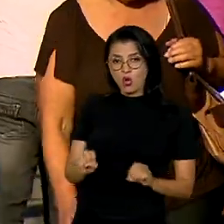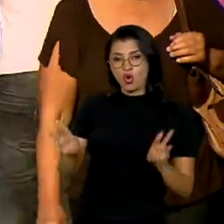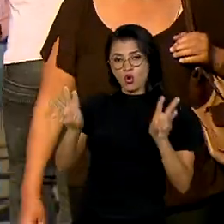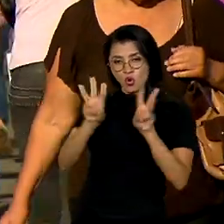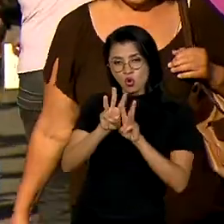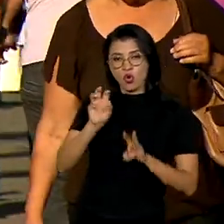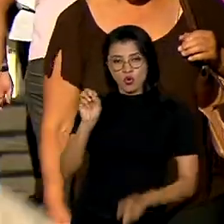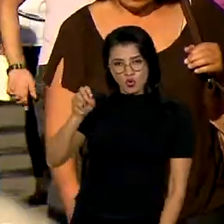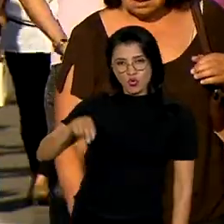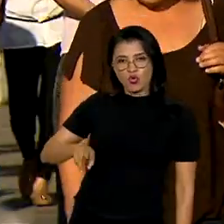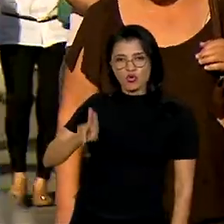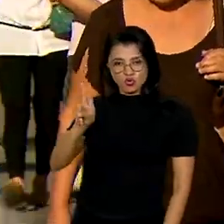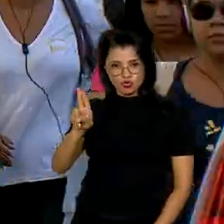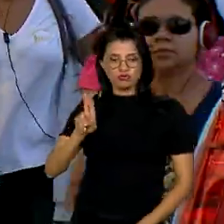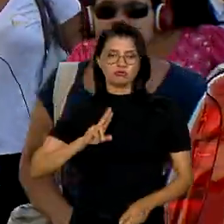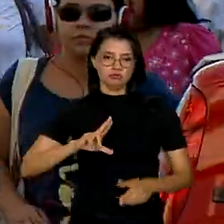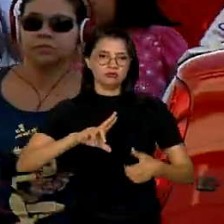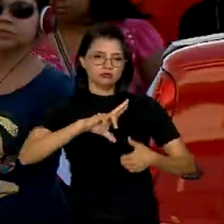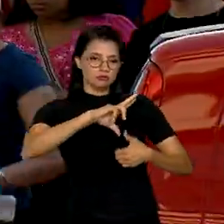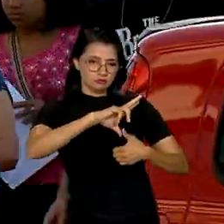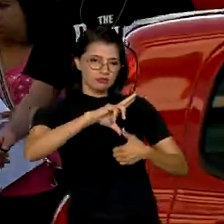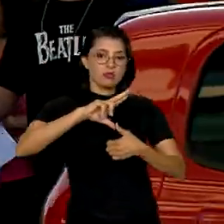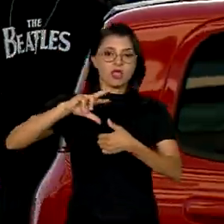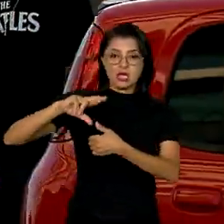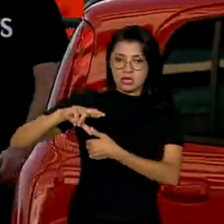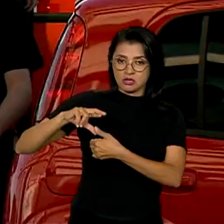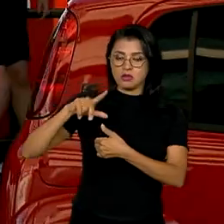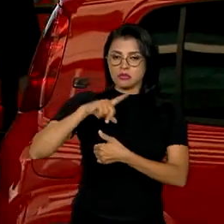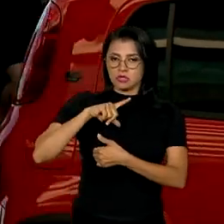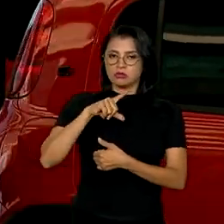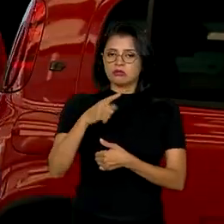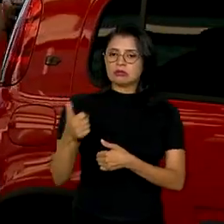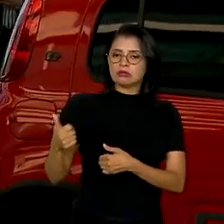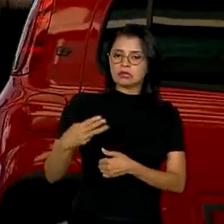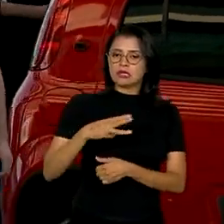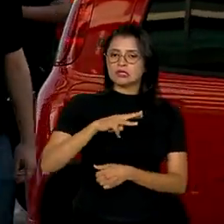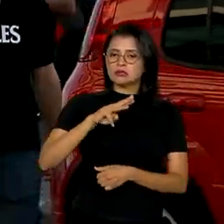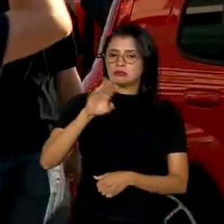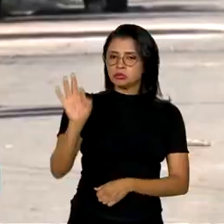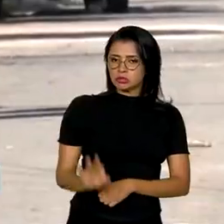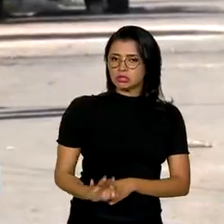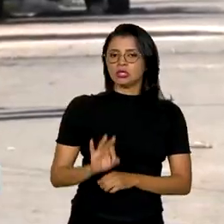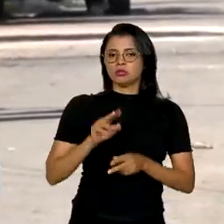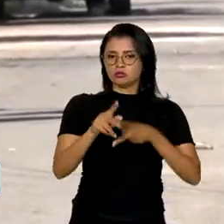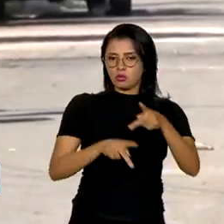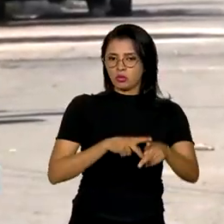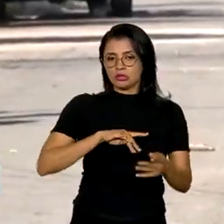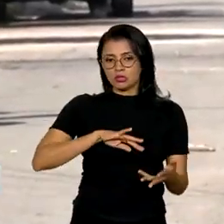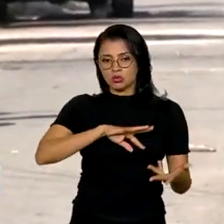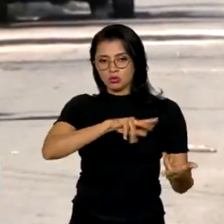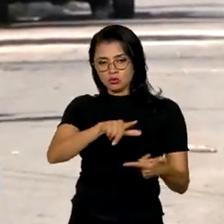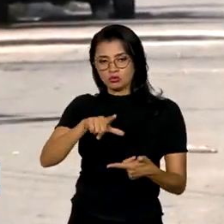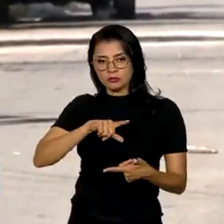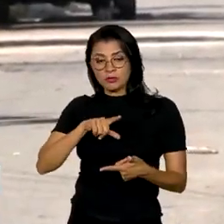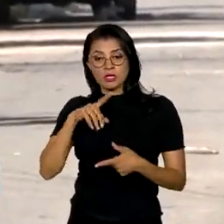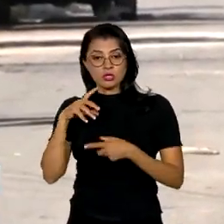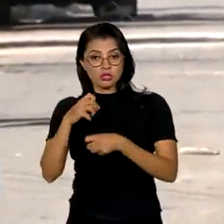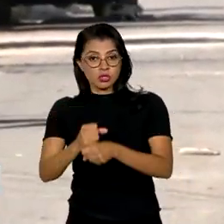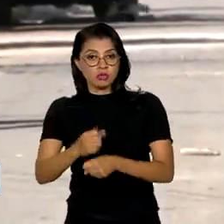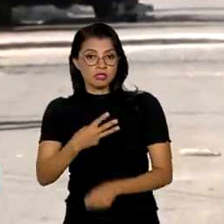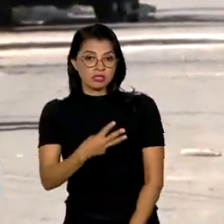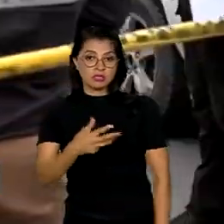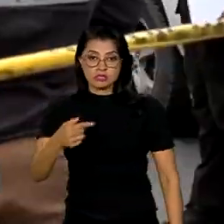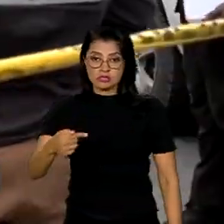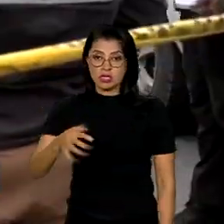a América Latina e o Caribe abrigam 13% da população global e concentram 37